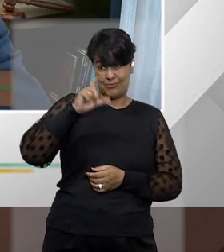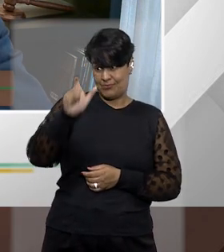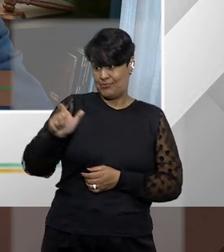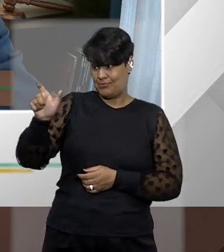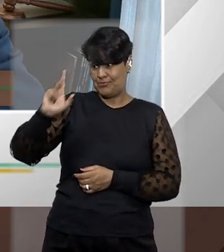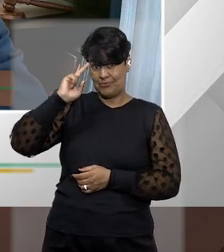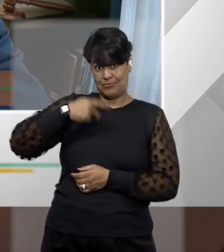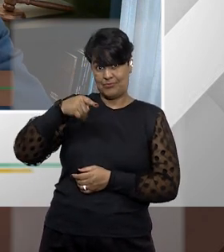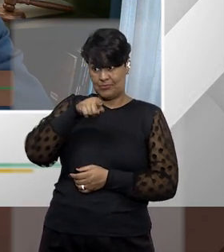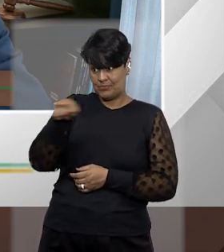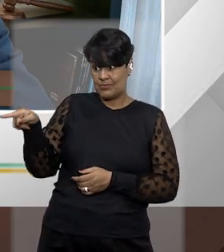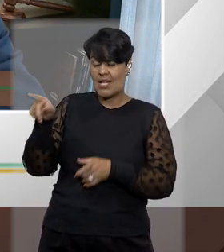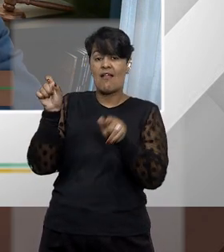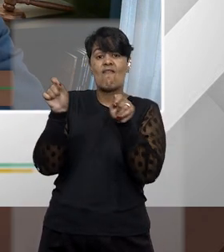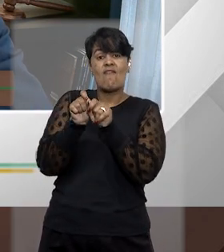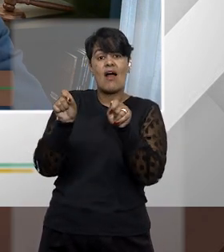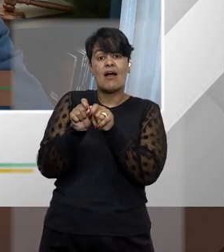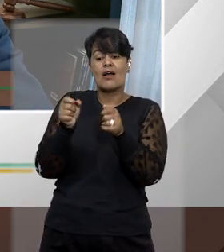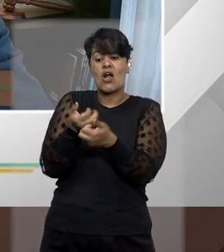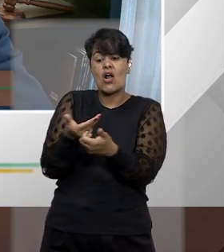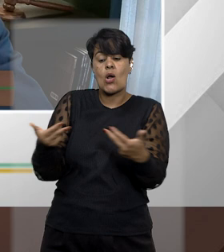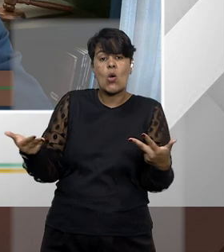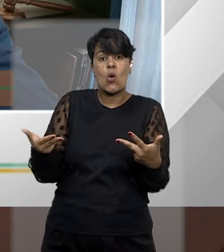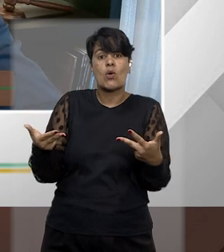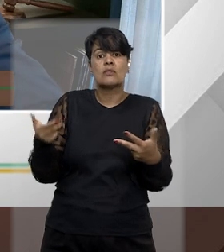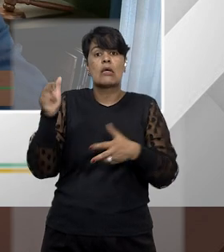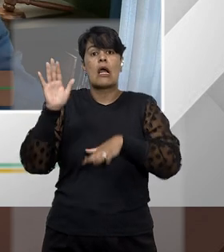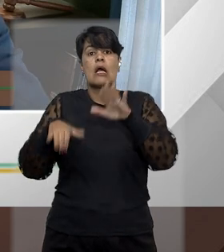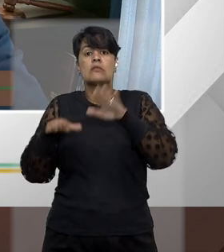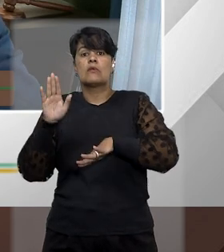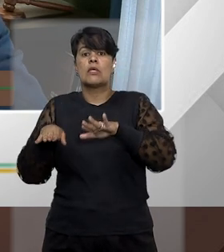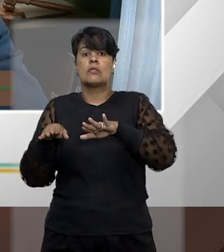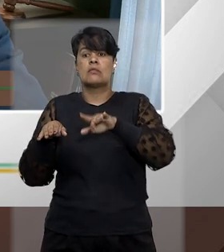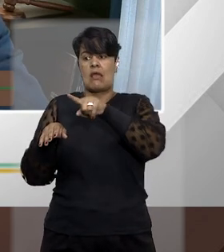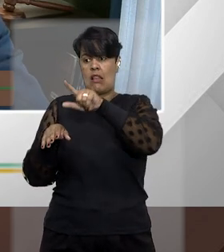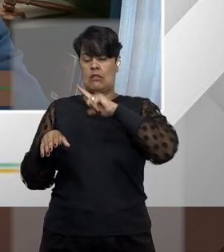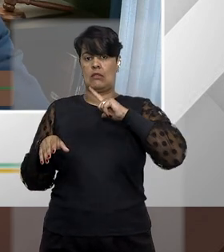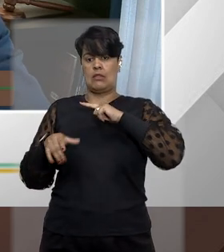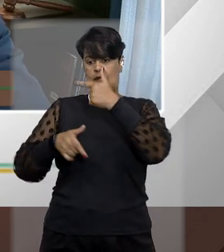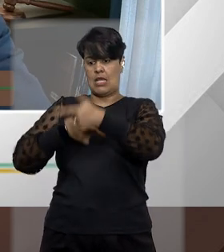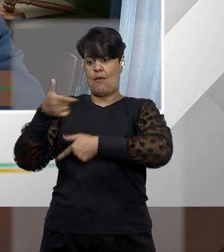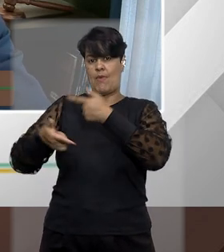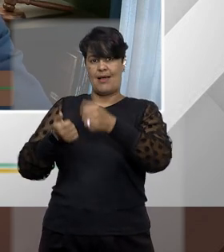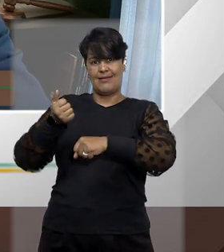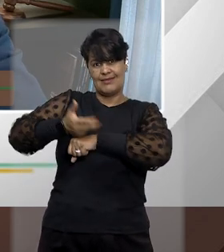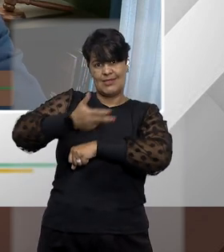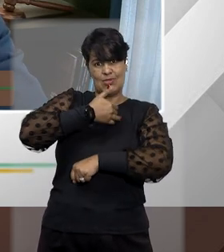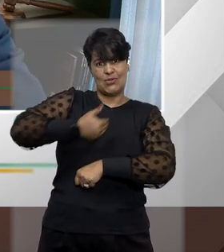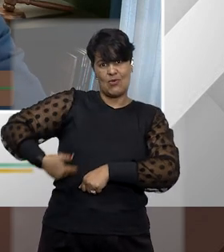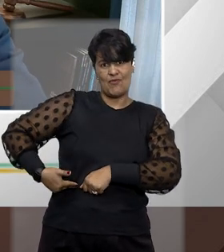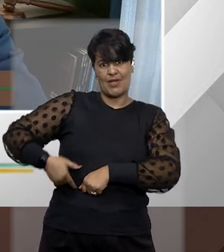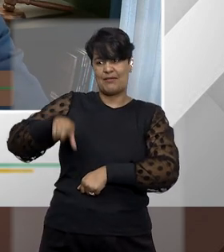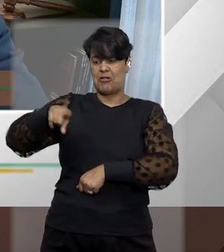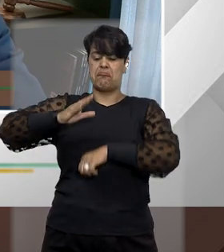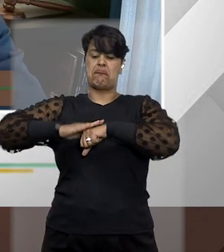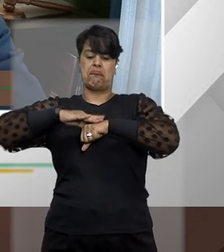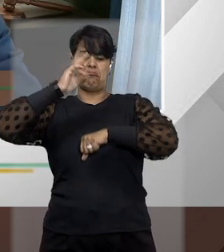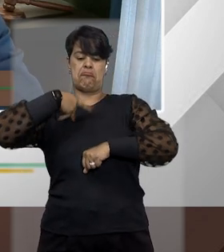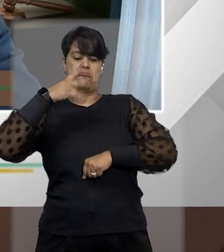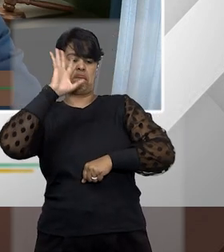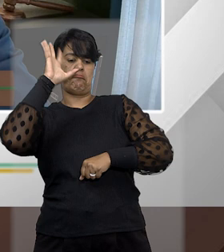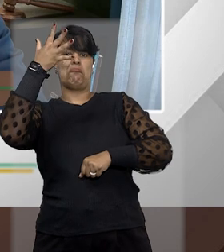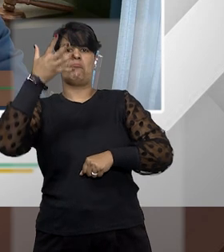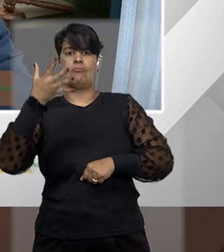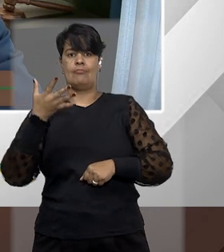praticarem algum ato por alguma delegação de alguma função pública. É muito comum nós termos